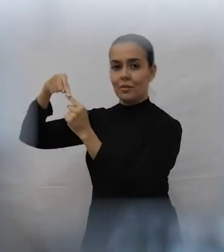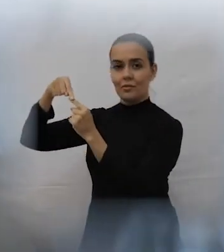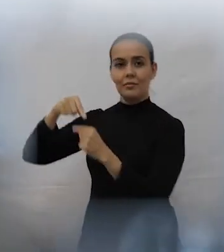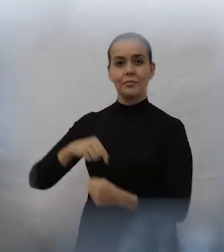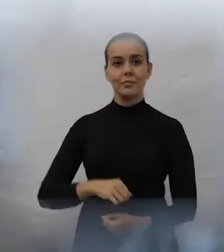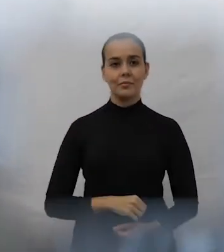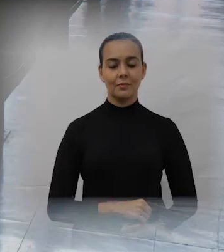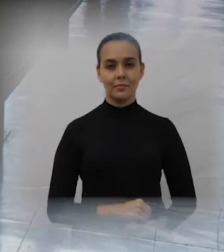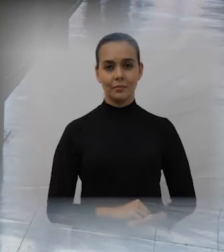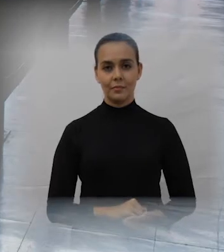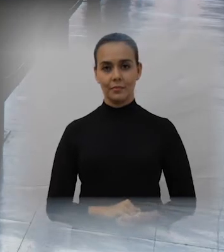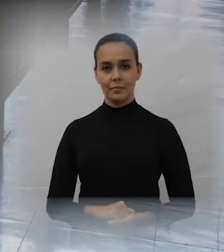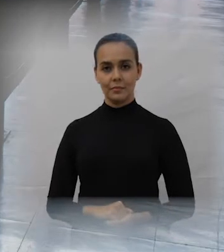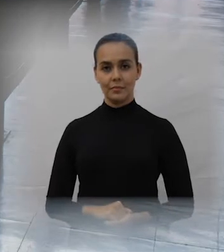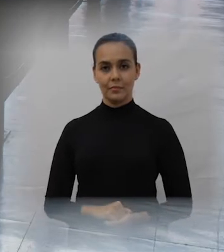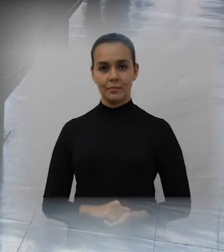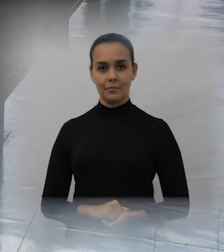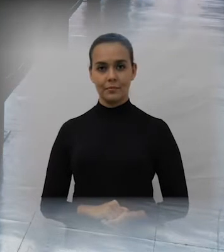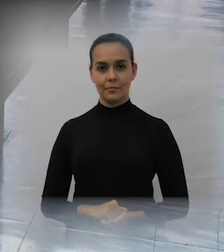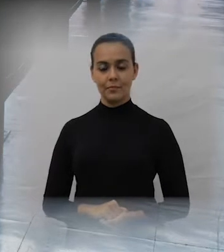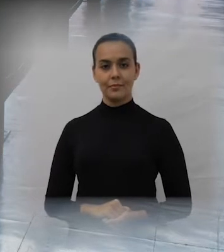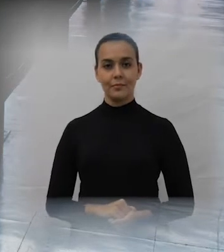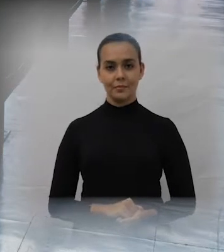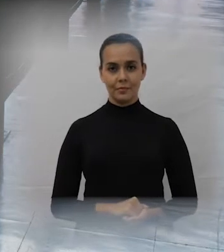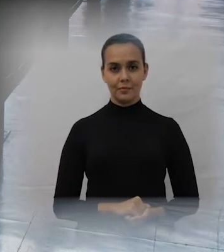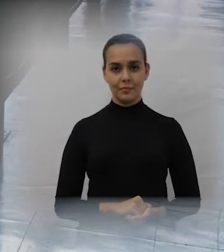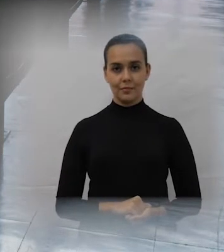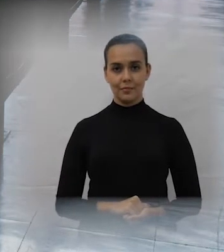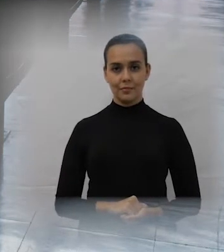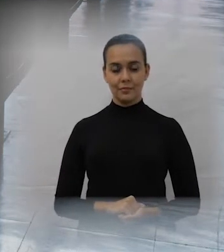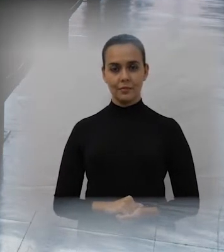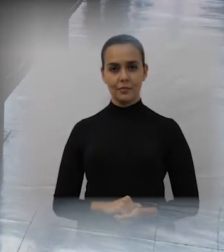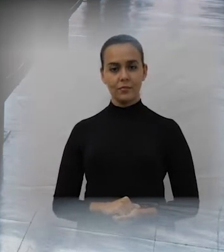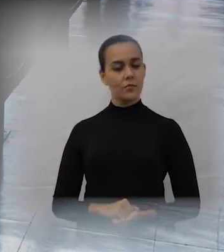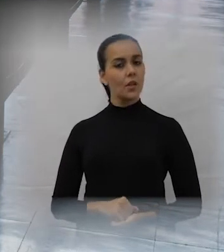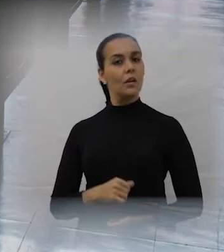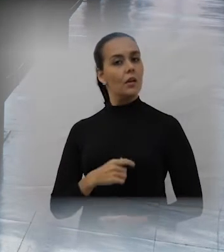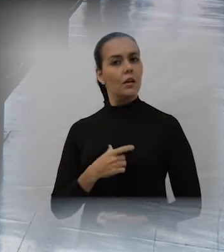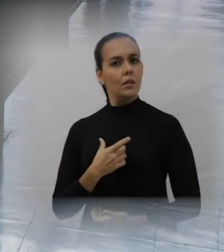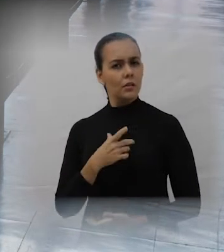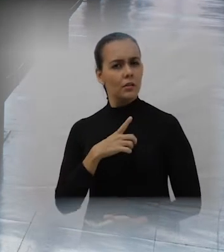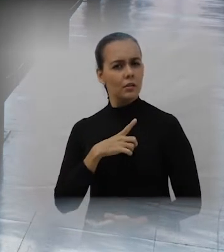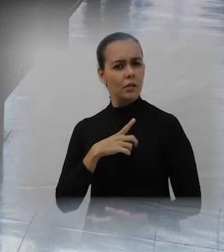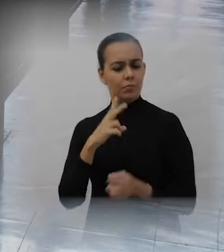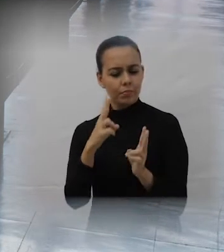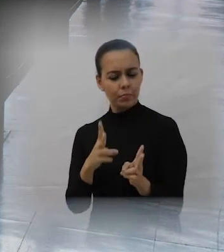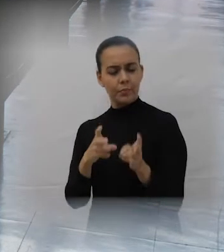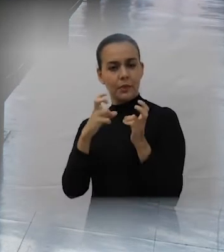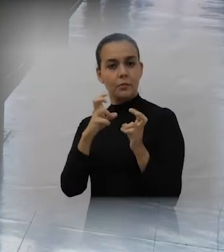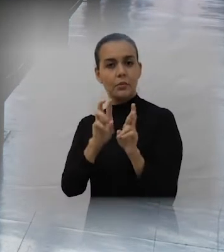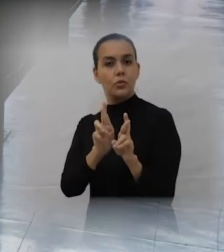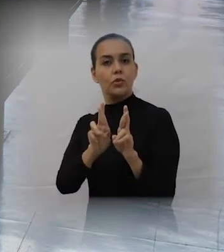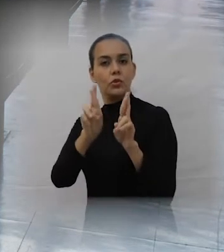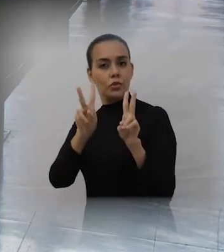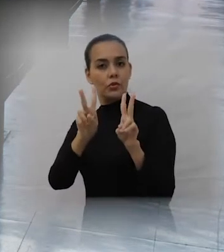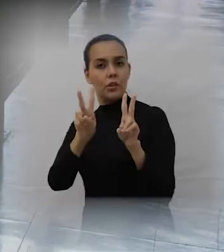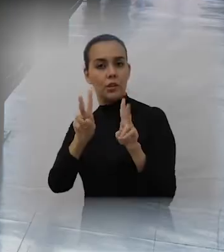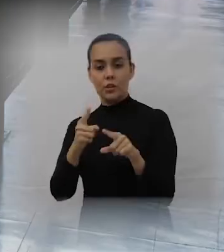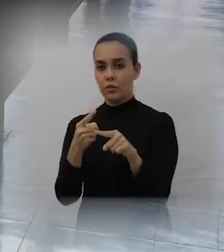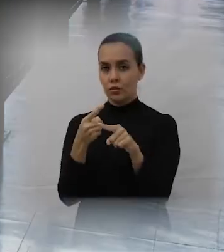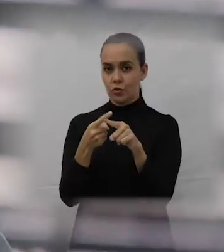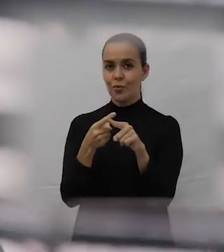E a gente tem uma visão diferente porque o olhar ocidental é um olhar viesado e preconceituoso,